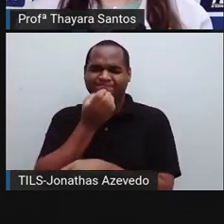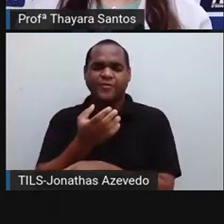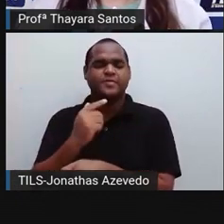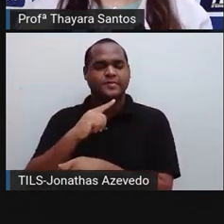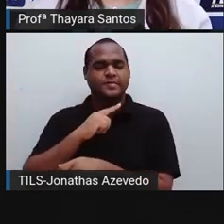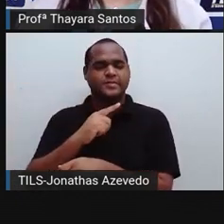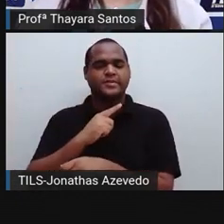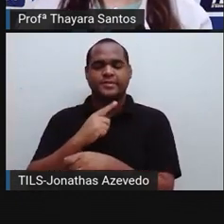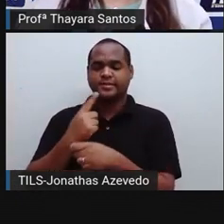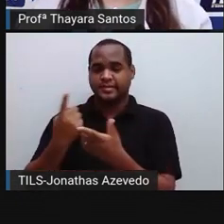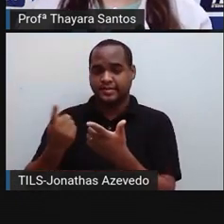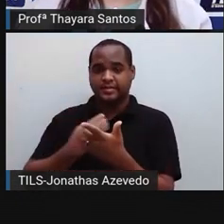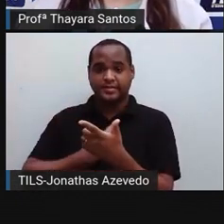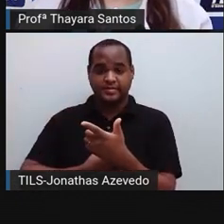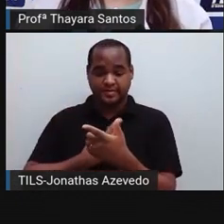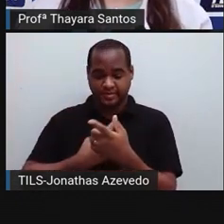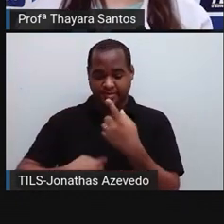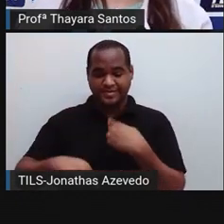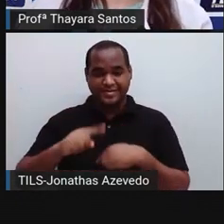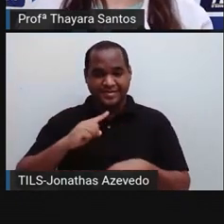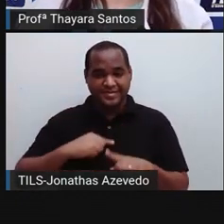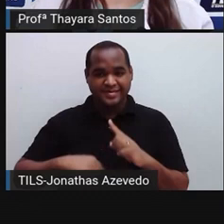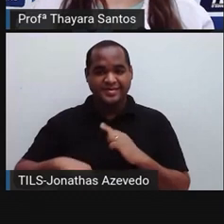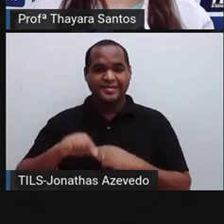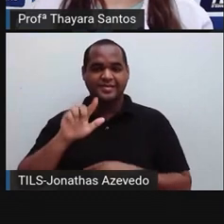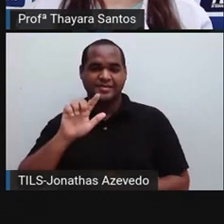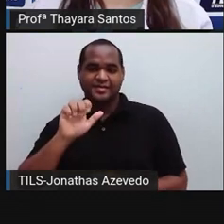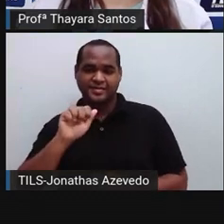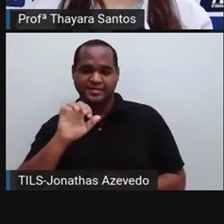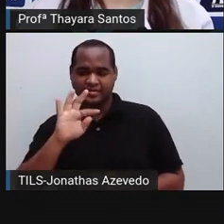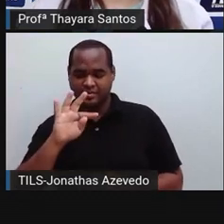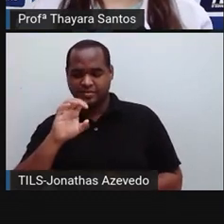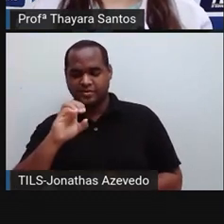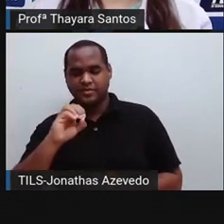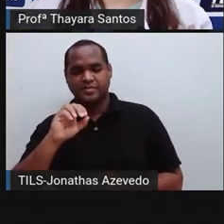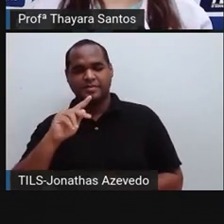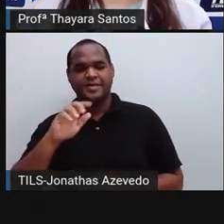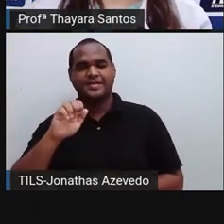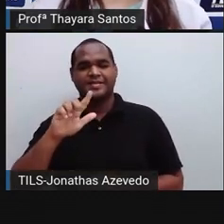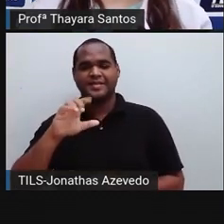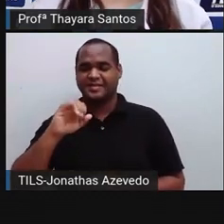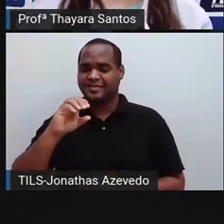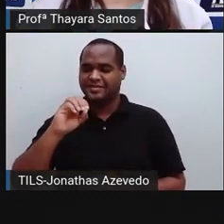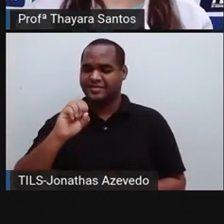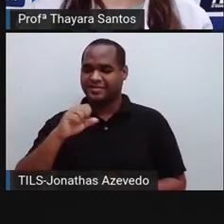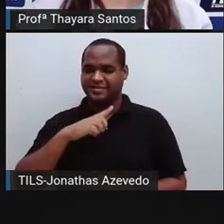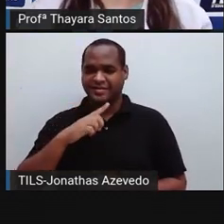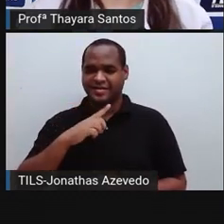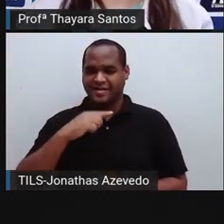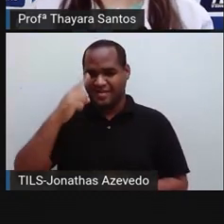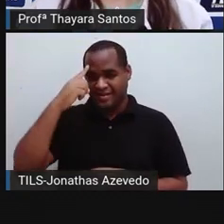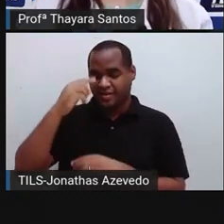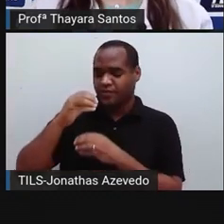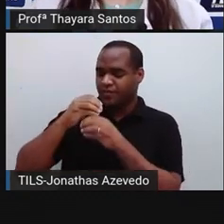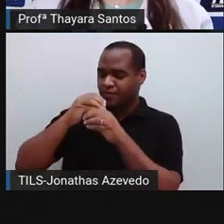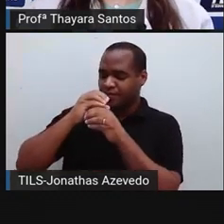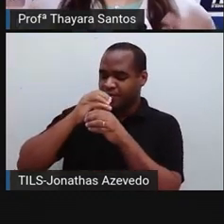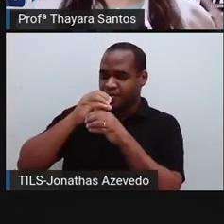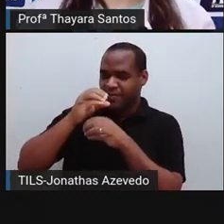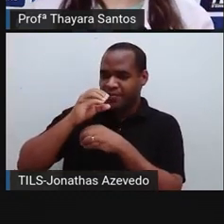bactérias que vivem lá no nosso intestino, os lactobacilos que a gente vê aí naquela propaganda do leite fermentado.